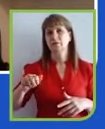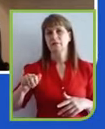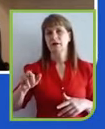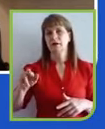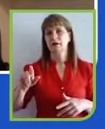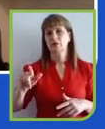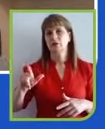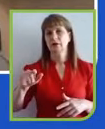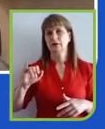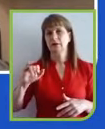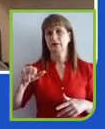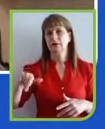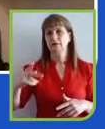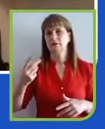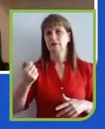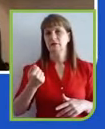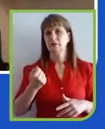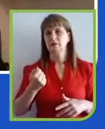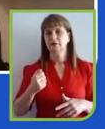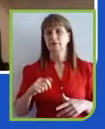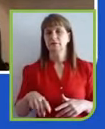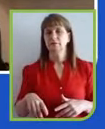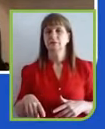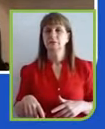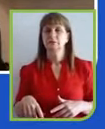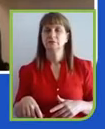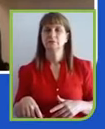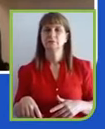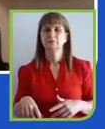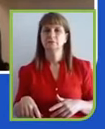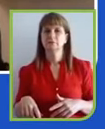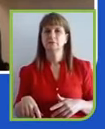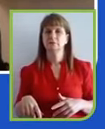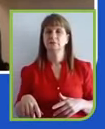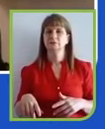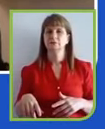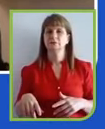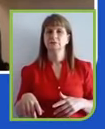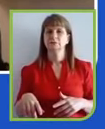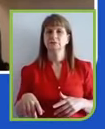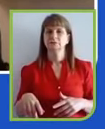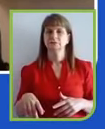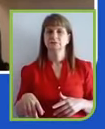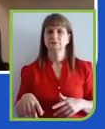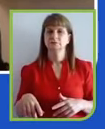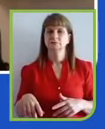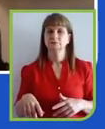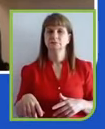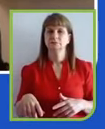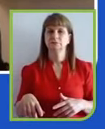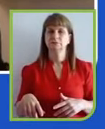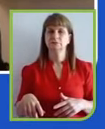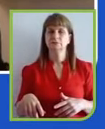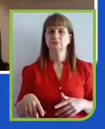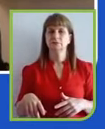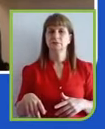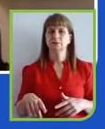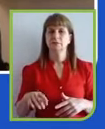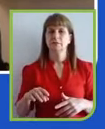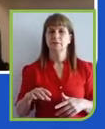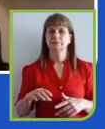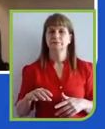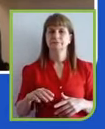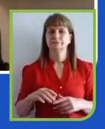vendo, não, nós vemos que foi um impacto, foi um Big Bang, e esse Big Bang gerou essa força